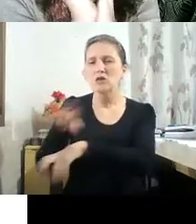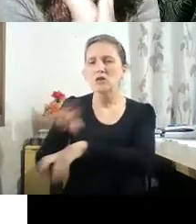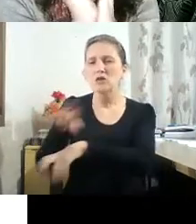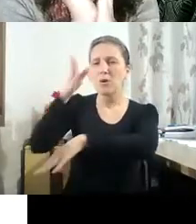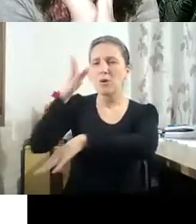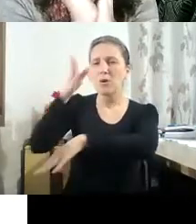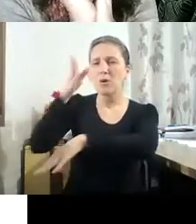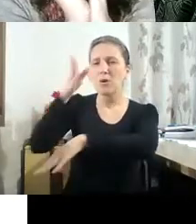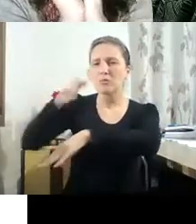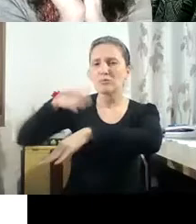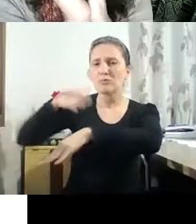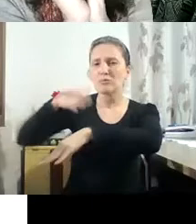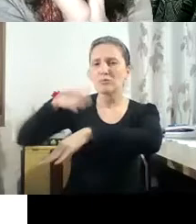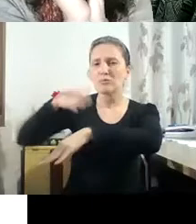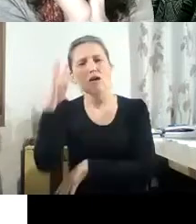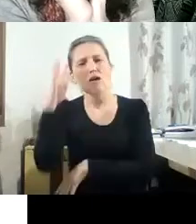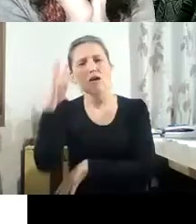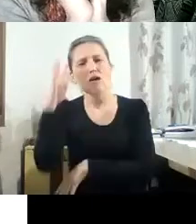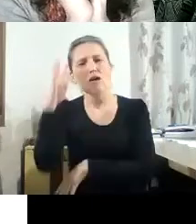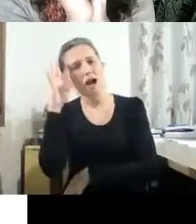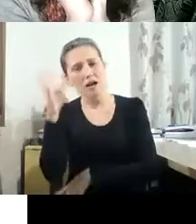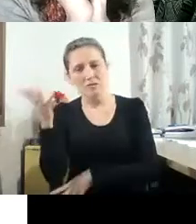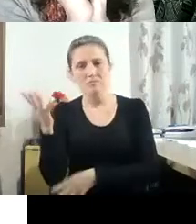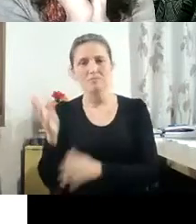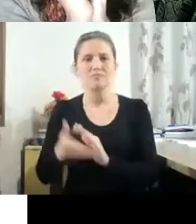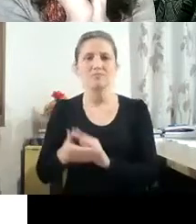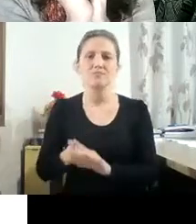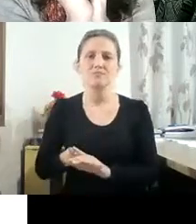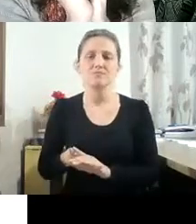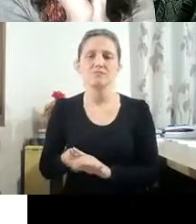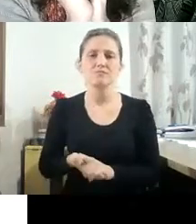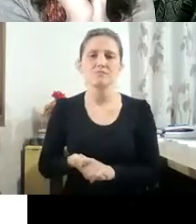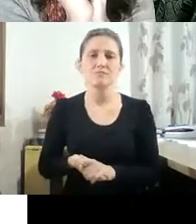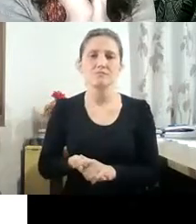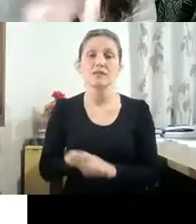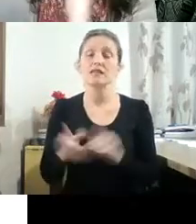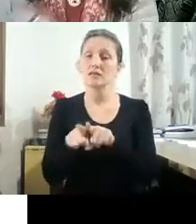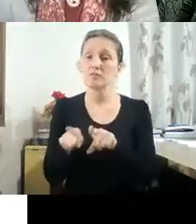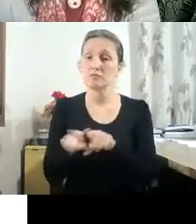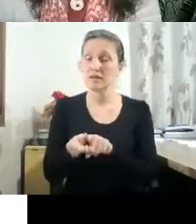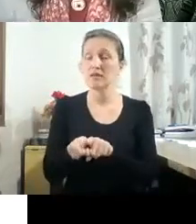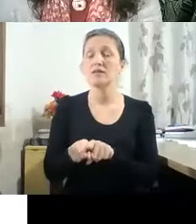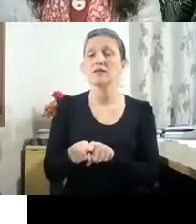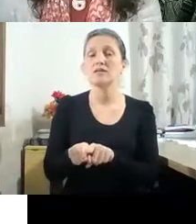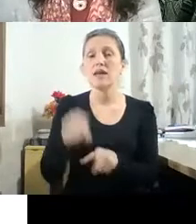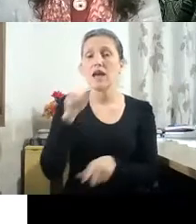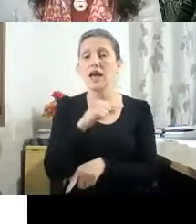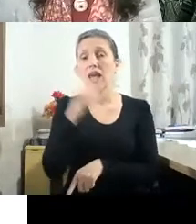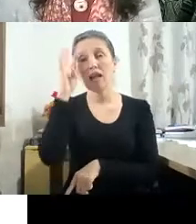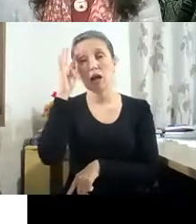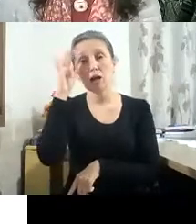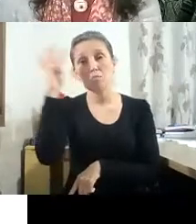compondo esse imaginário de Boris. E fazia também parte desse imaginário, desse